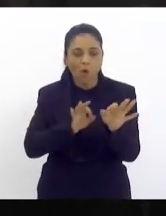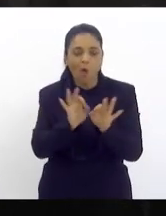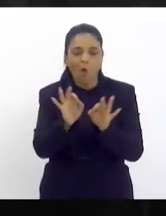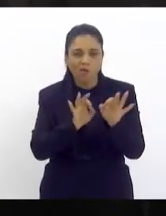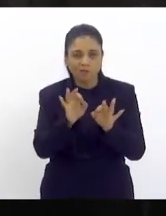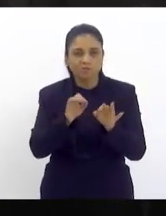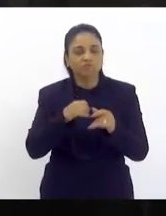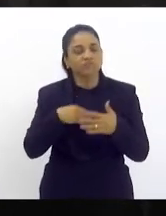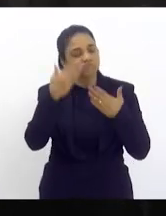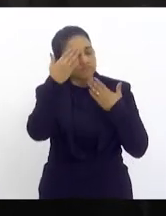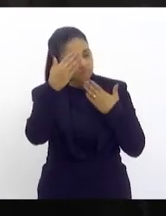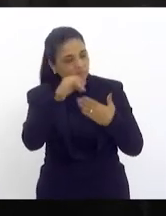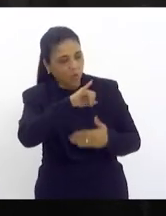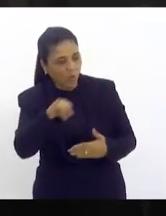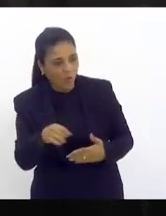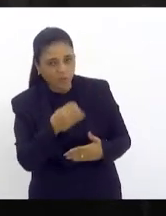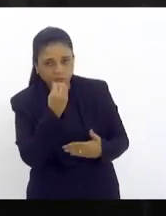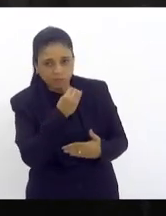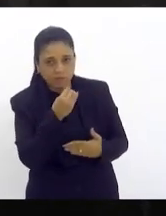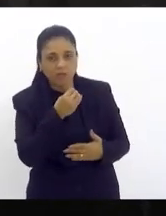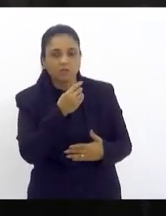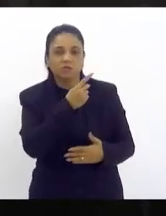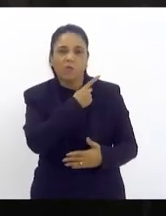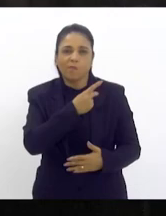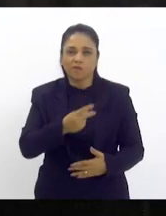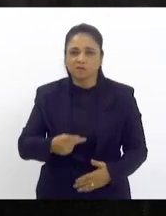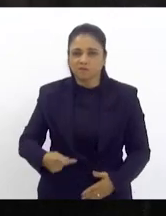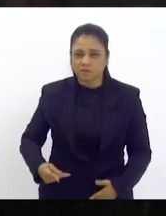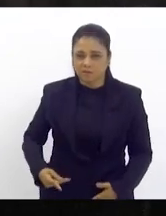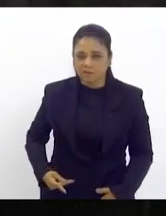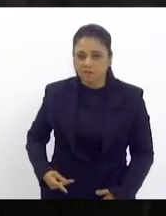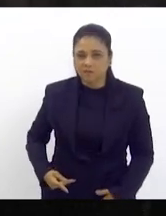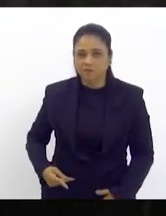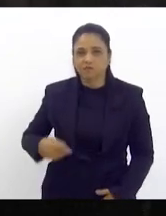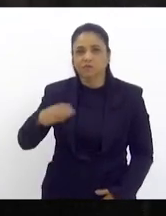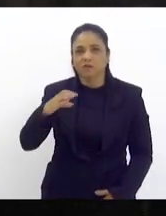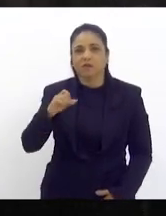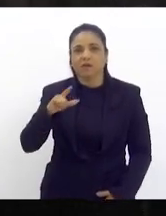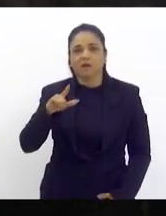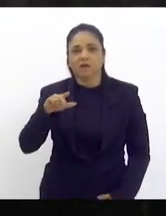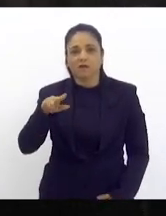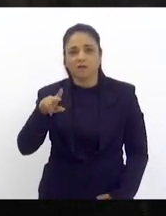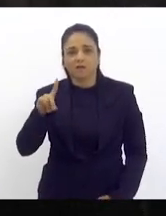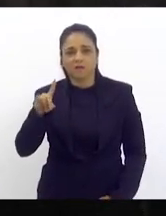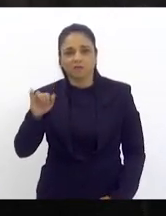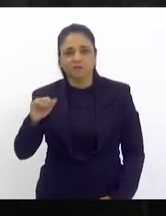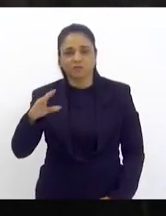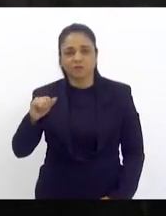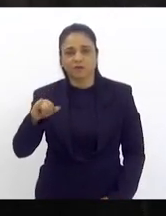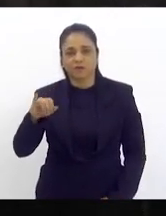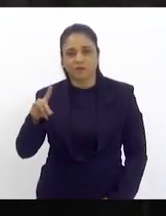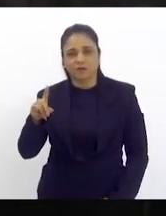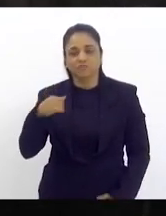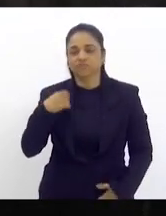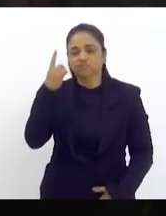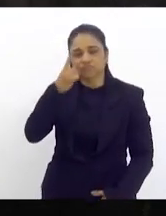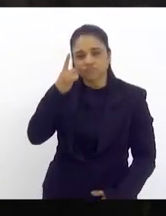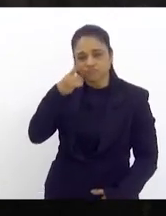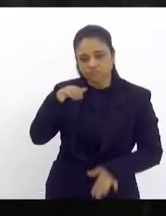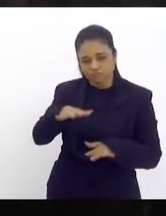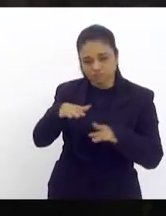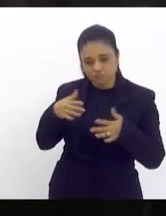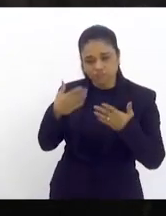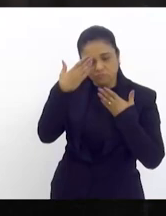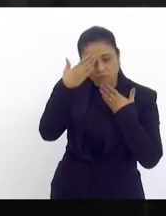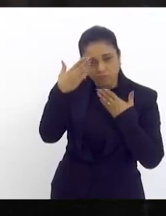a oportunidade ao nosso presidente Cláudio Caiado aos deputados que aqui ainda se encontram deputado